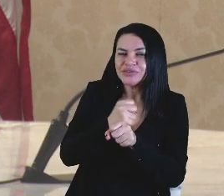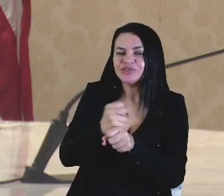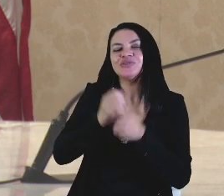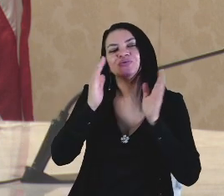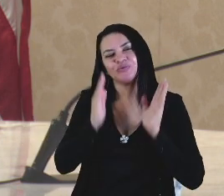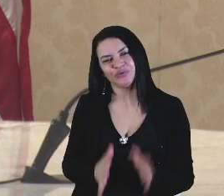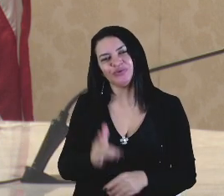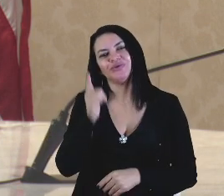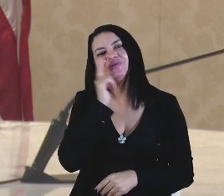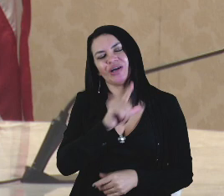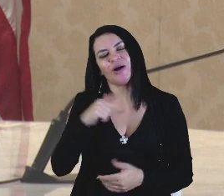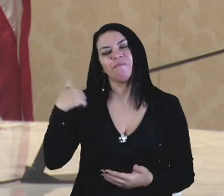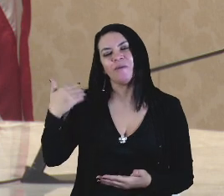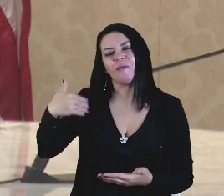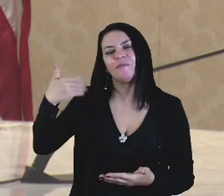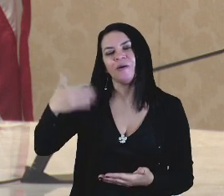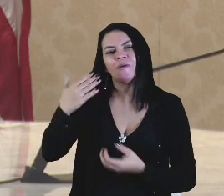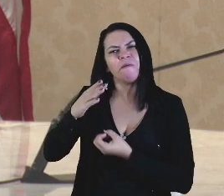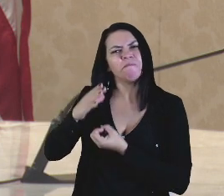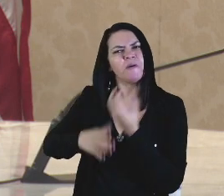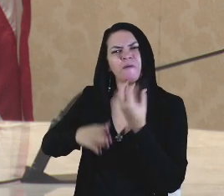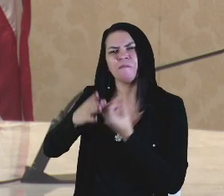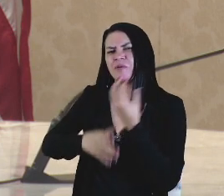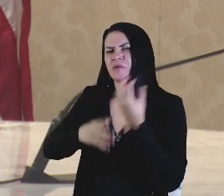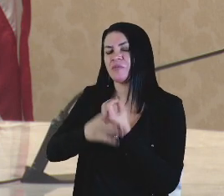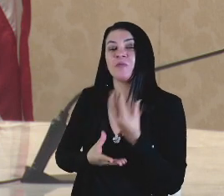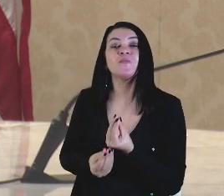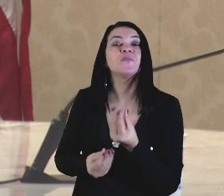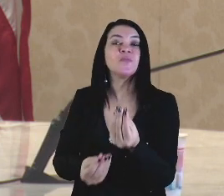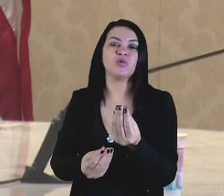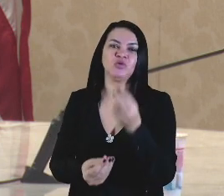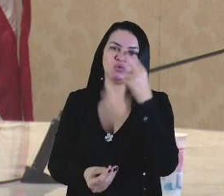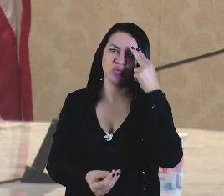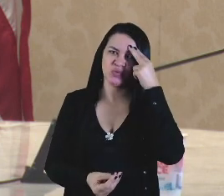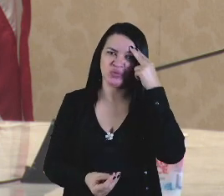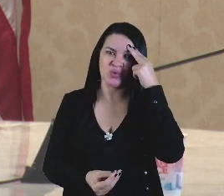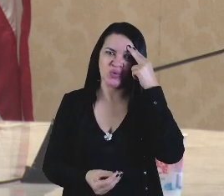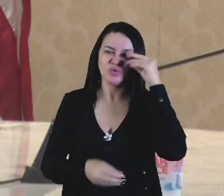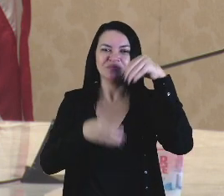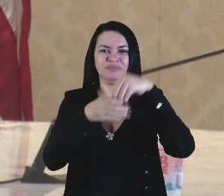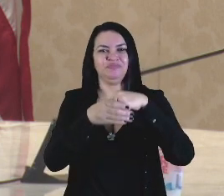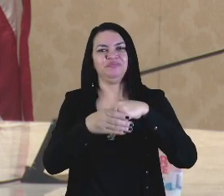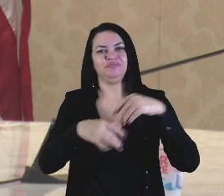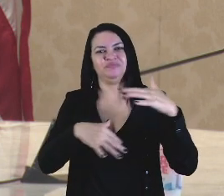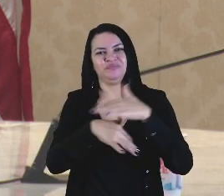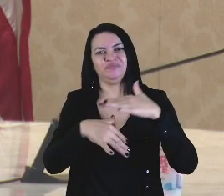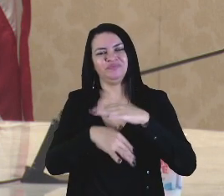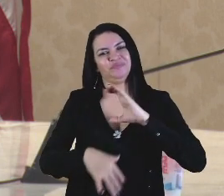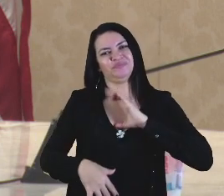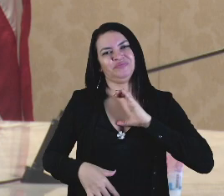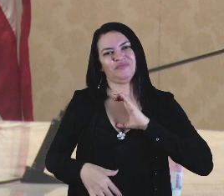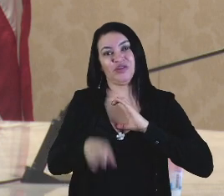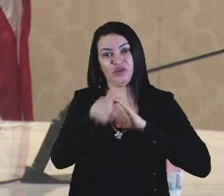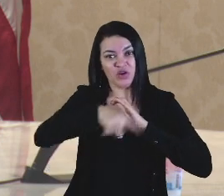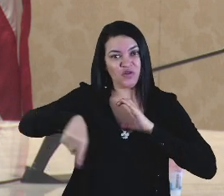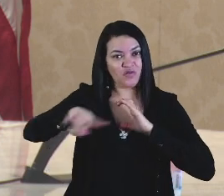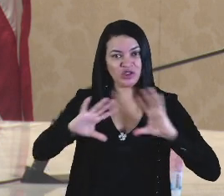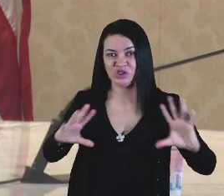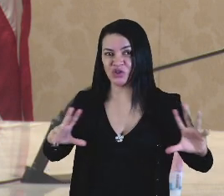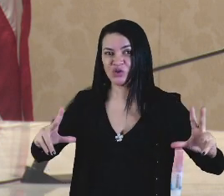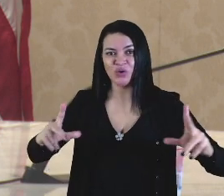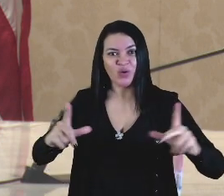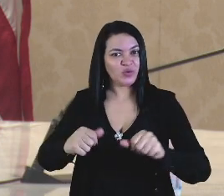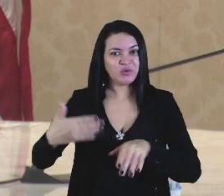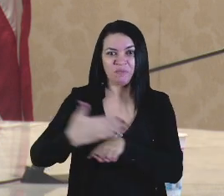já conseguimos concretizar muitos sonhos na cidade de Caxias, com a participação de todos vocês, em